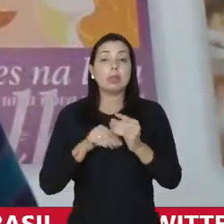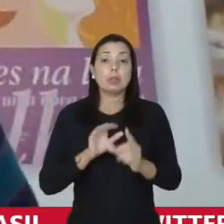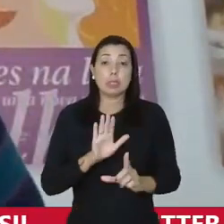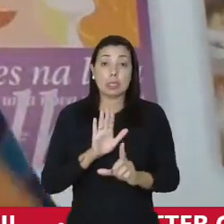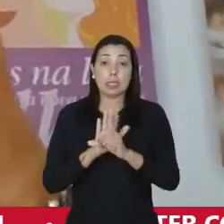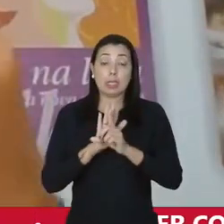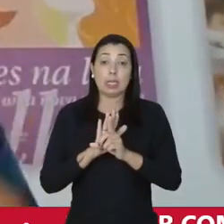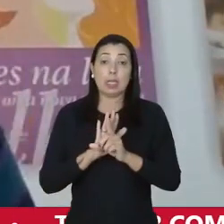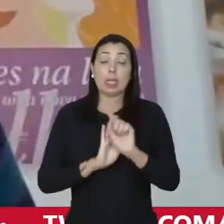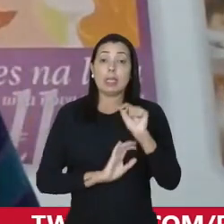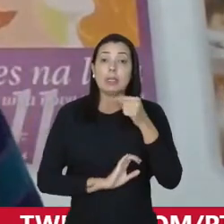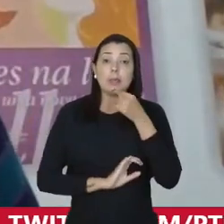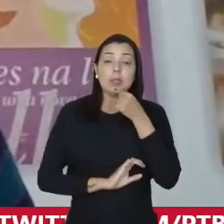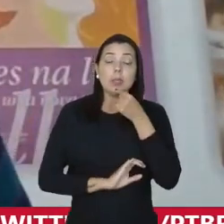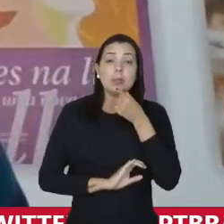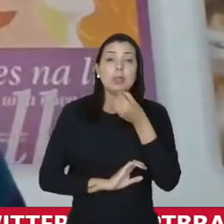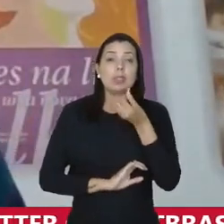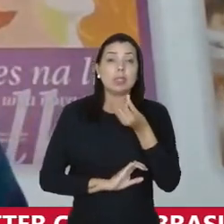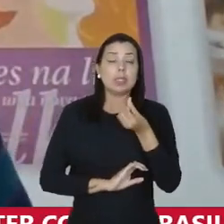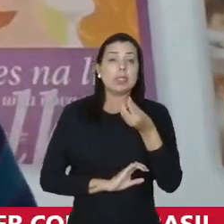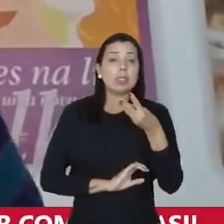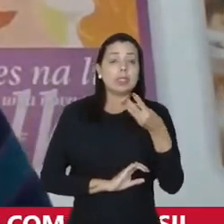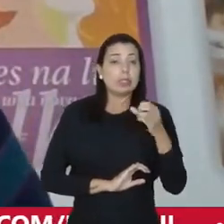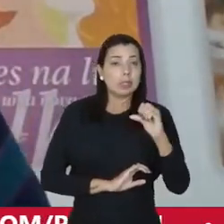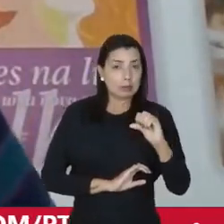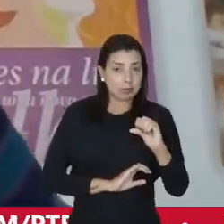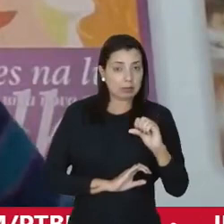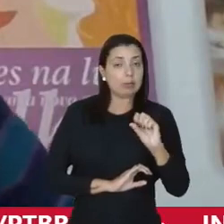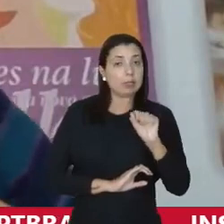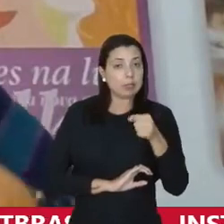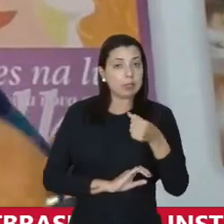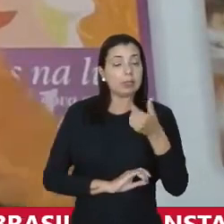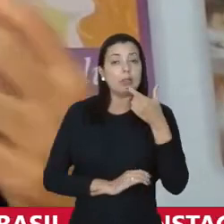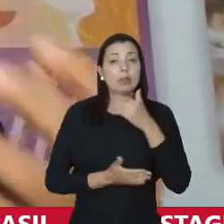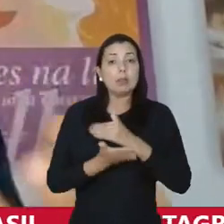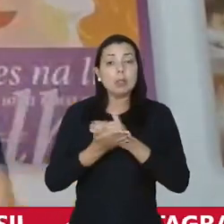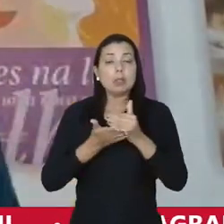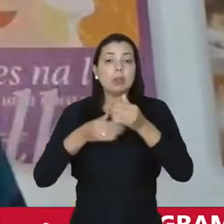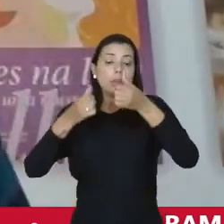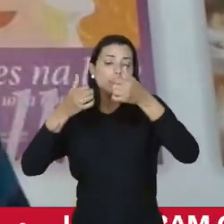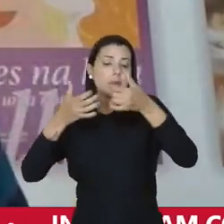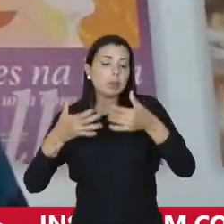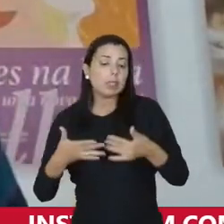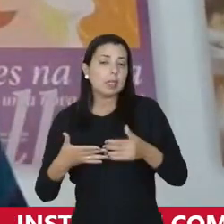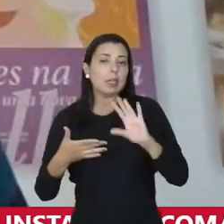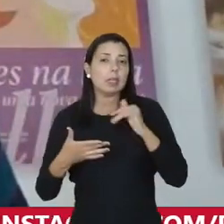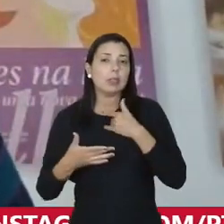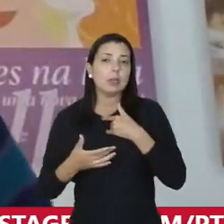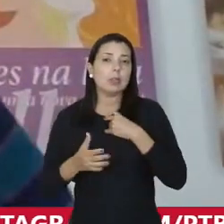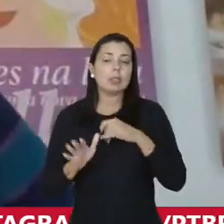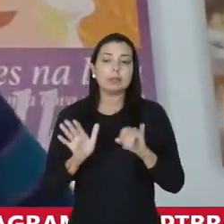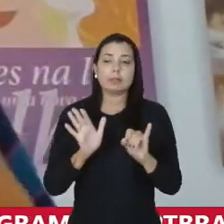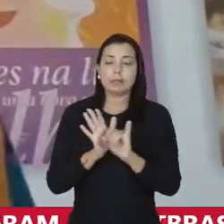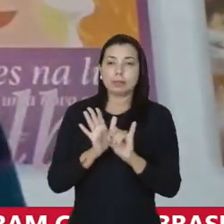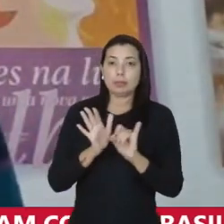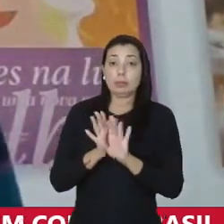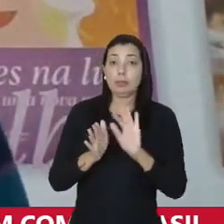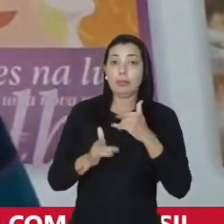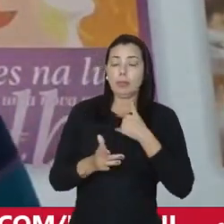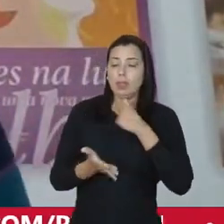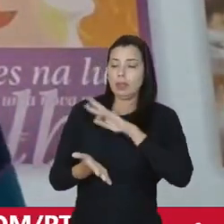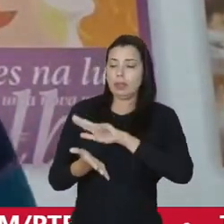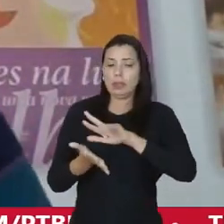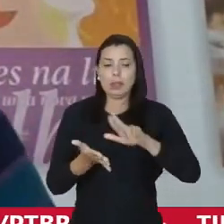10.639, a gente começou a falar sobre a nossa identidade, sobre as